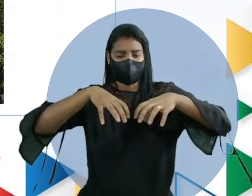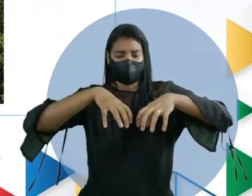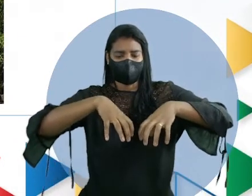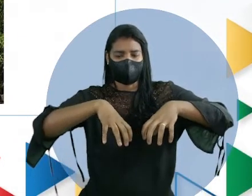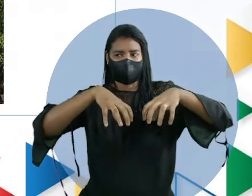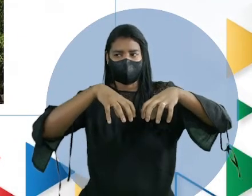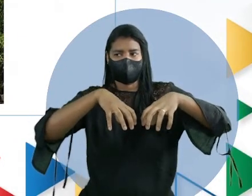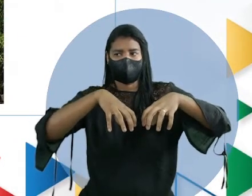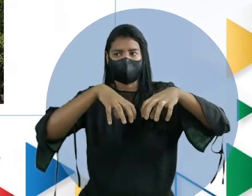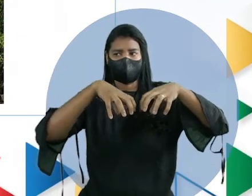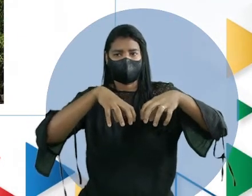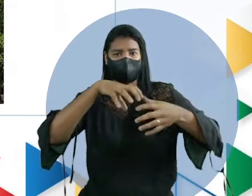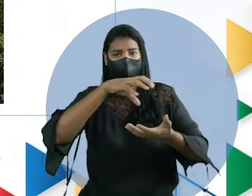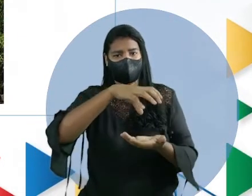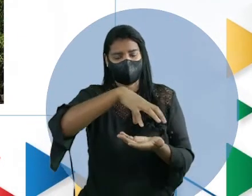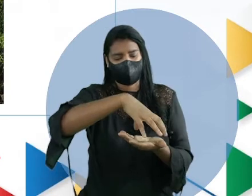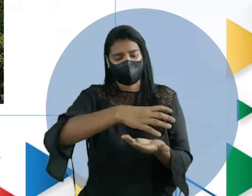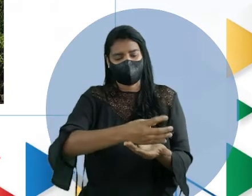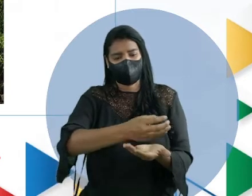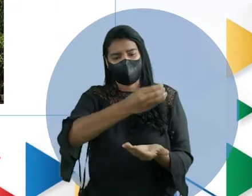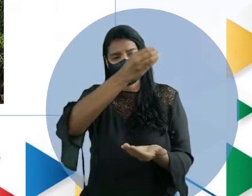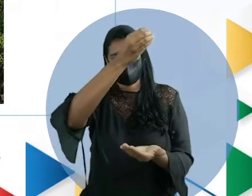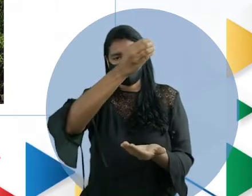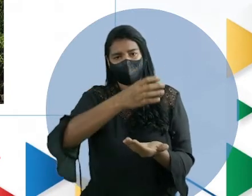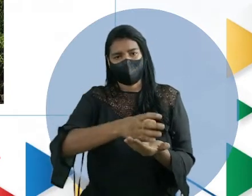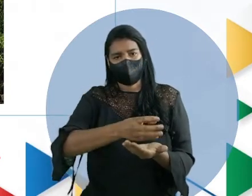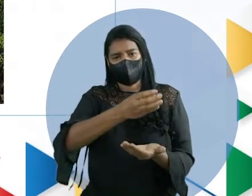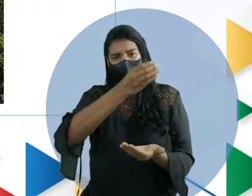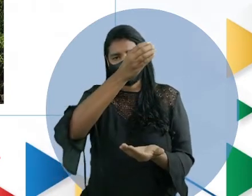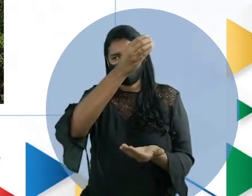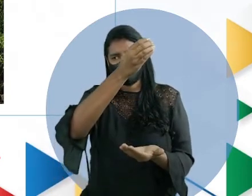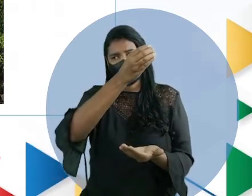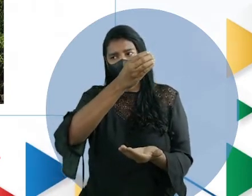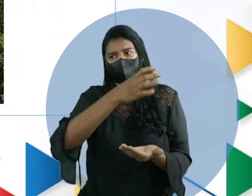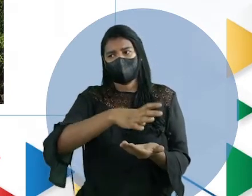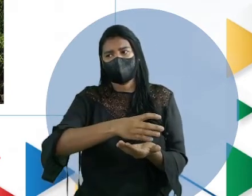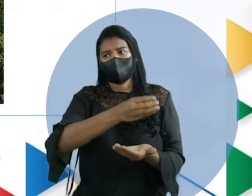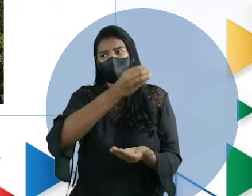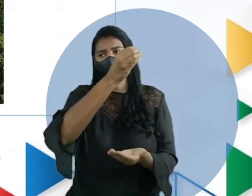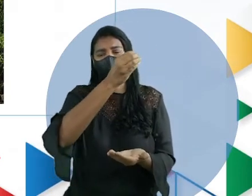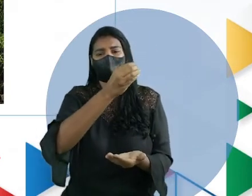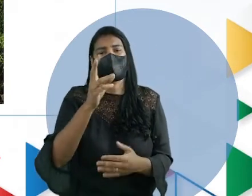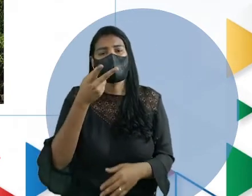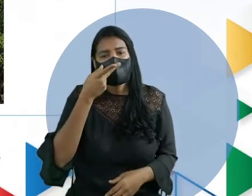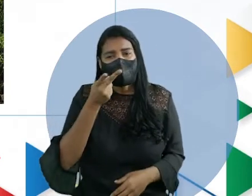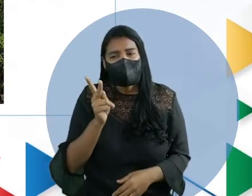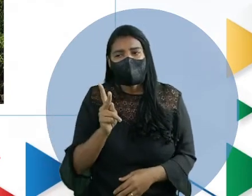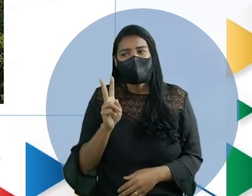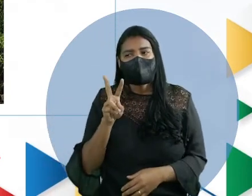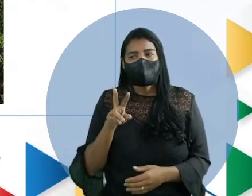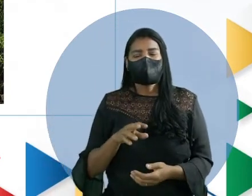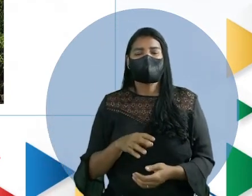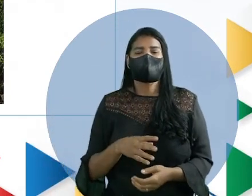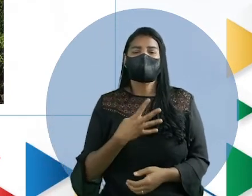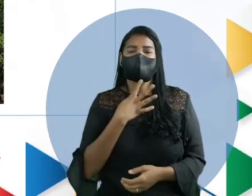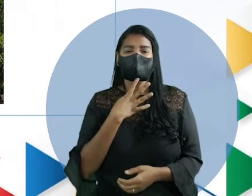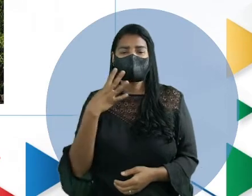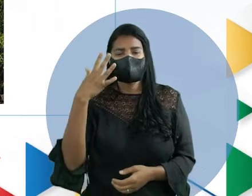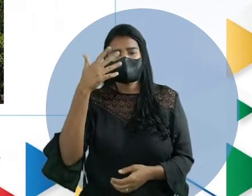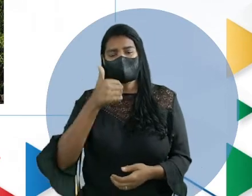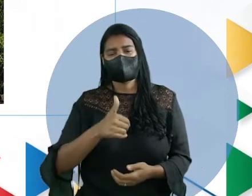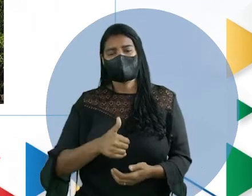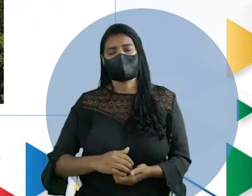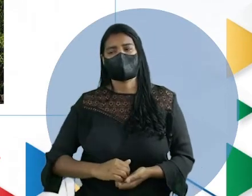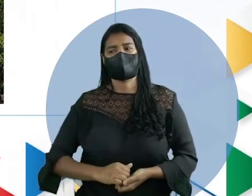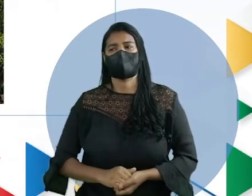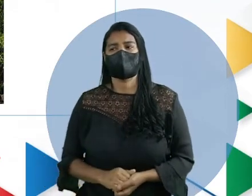aqui eu me esqueci agora, gente, mas esse é um cartão principal de quem foi visitar, ou quem vai visitar Noronha, tá?